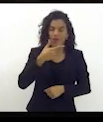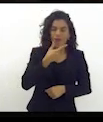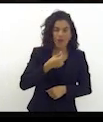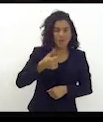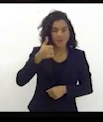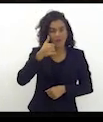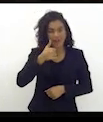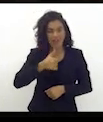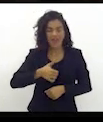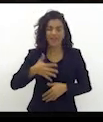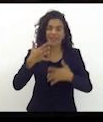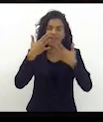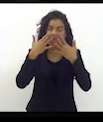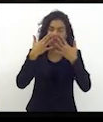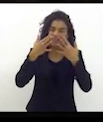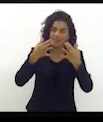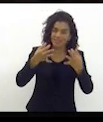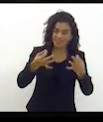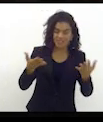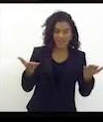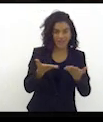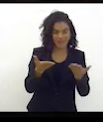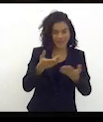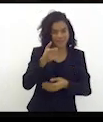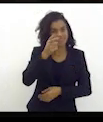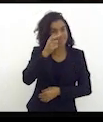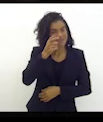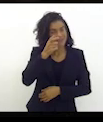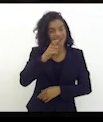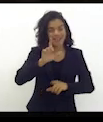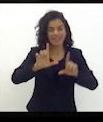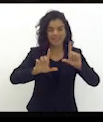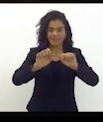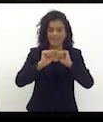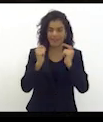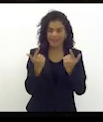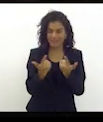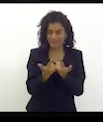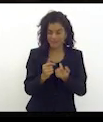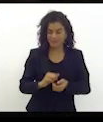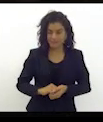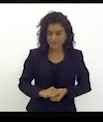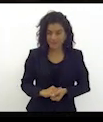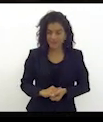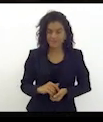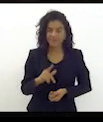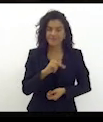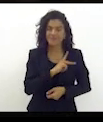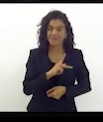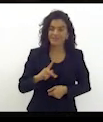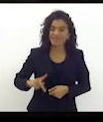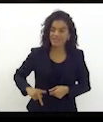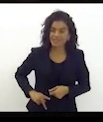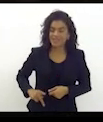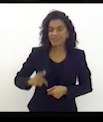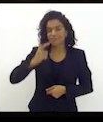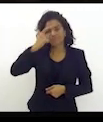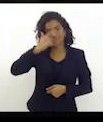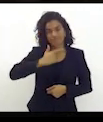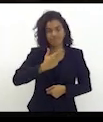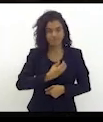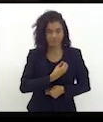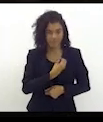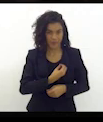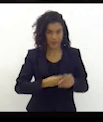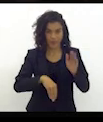assistem nesse momento, pela TV Alerj. Presidente, o que me traz à tribuna são duas pautas